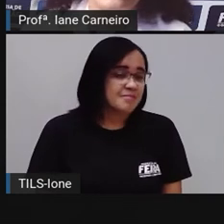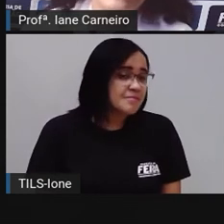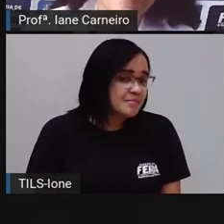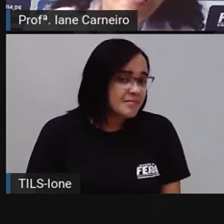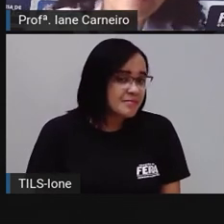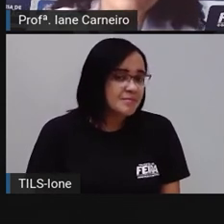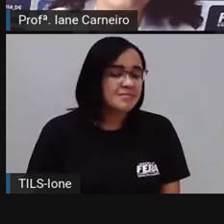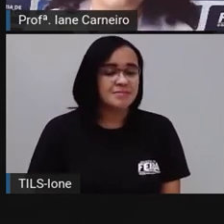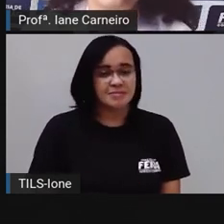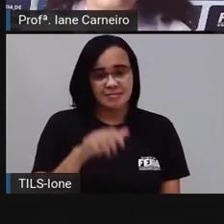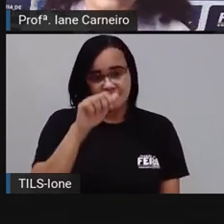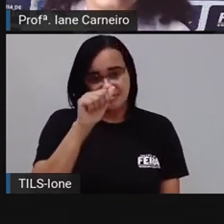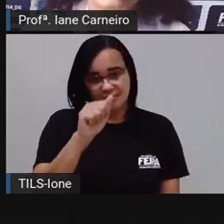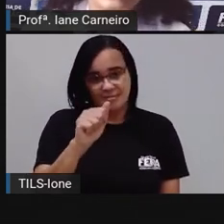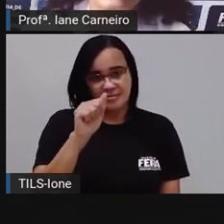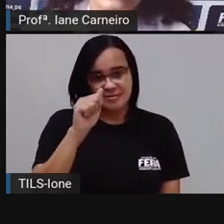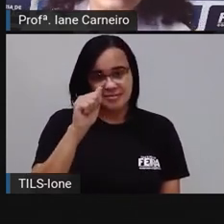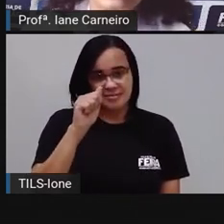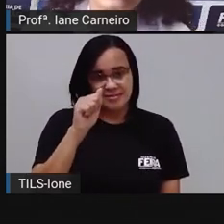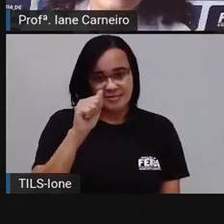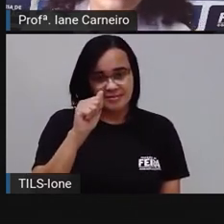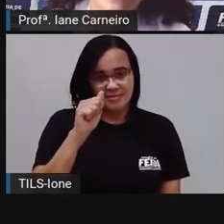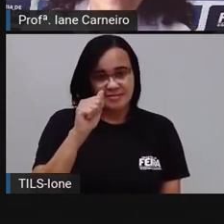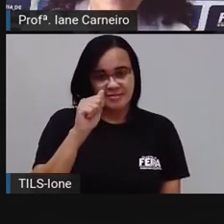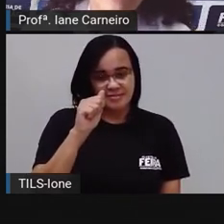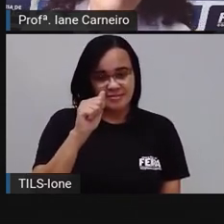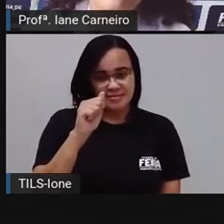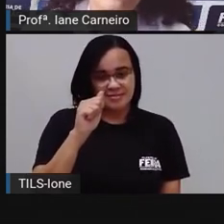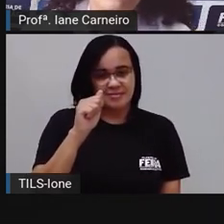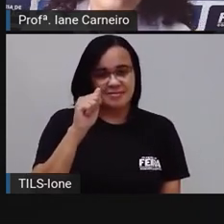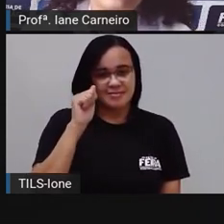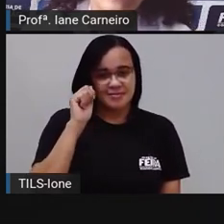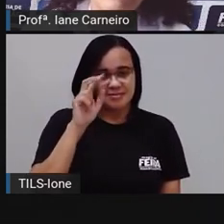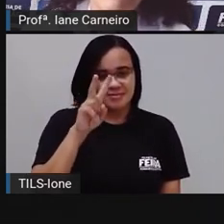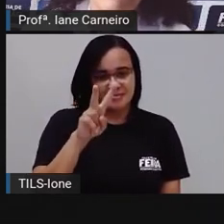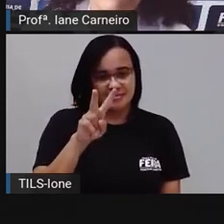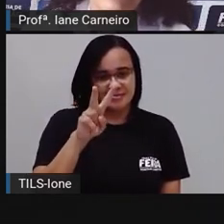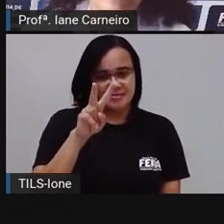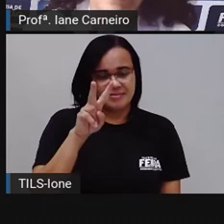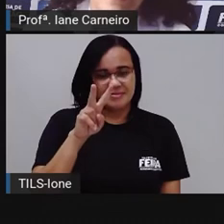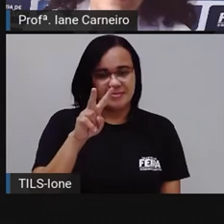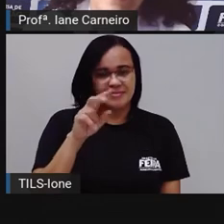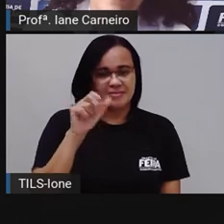avó. Ó, tem três letrinhas, ó. A avó. Vamos lá?